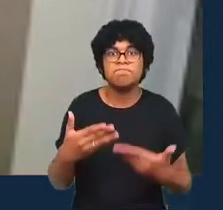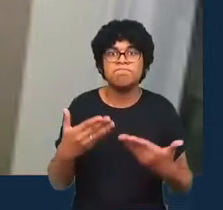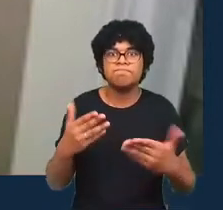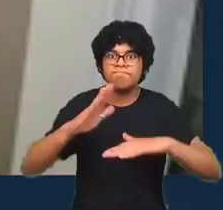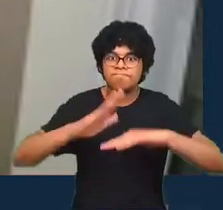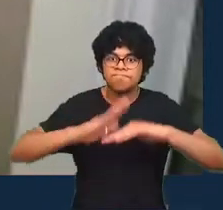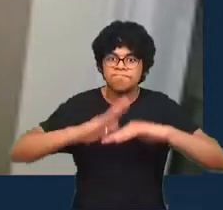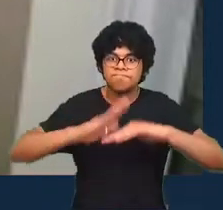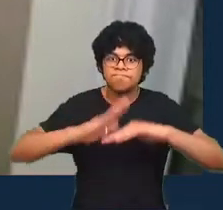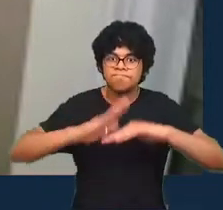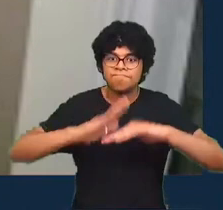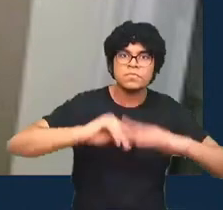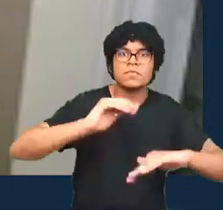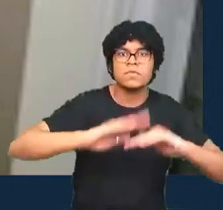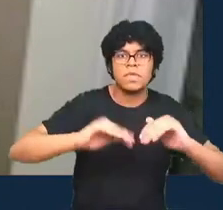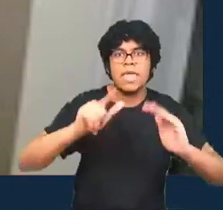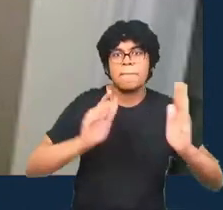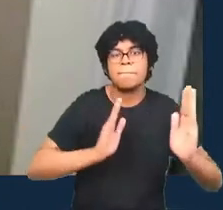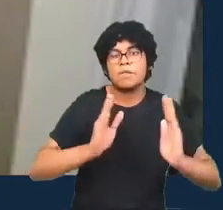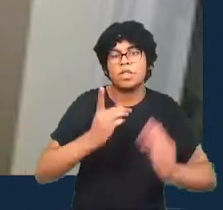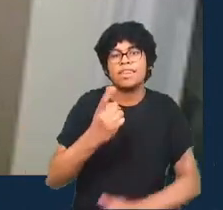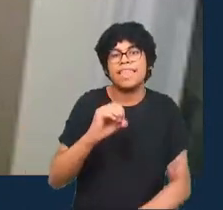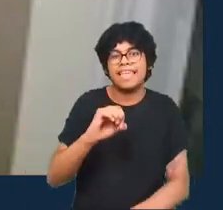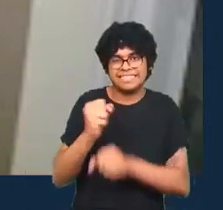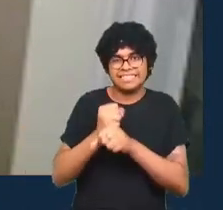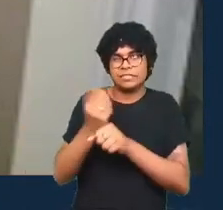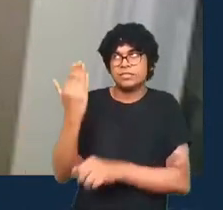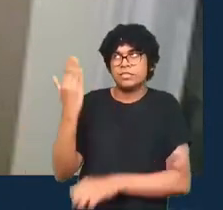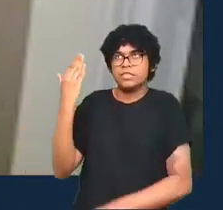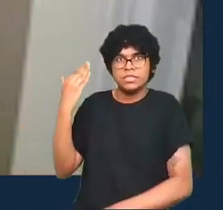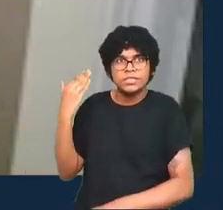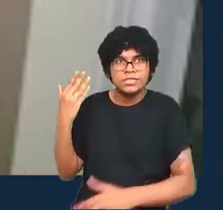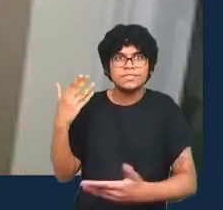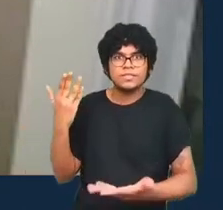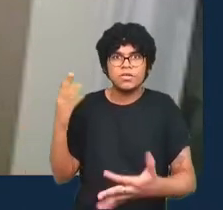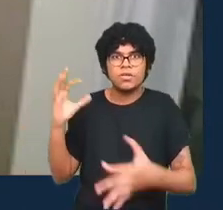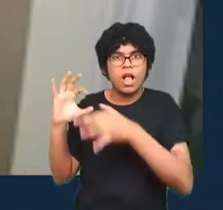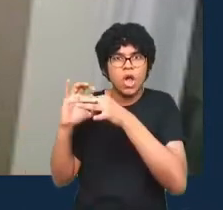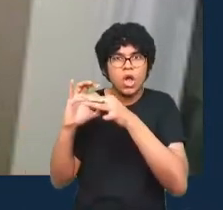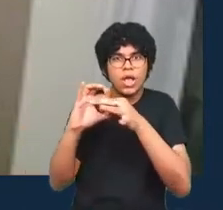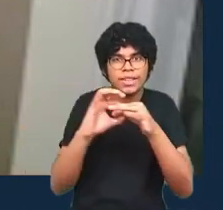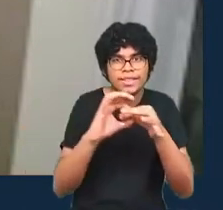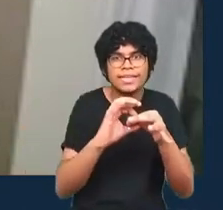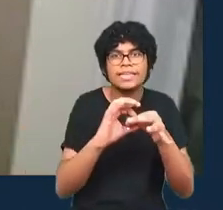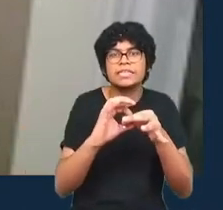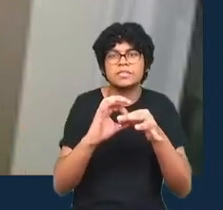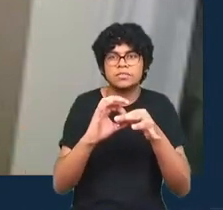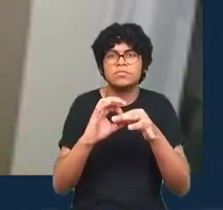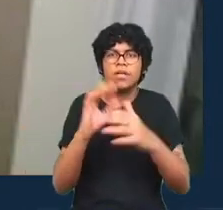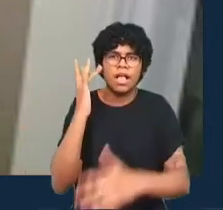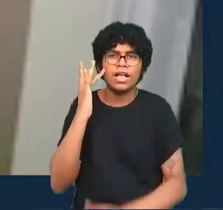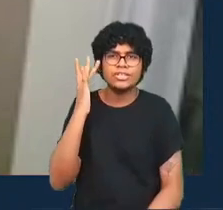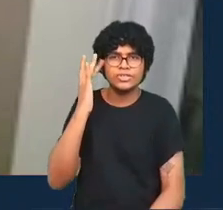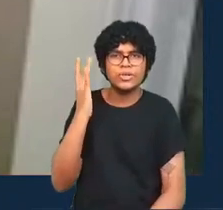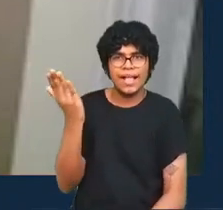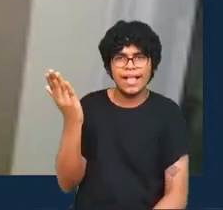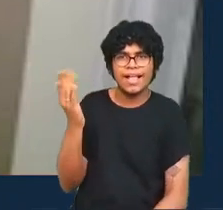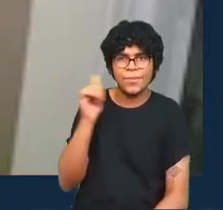na década anterior e isso contextualizou mais ou menos eu acho que a Liliana também organizou